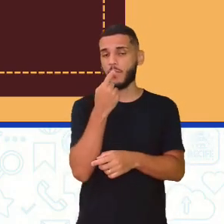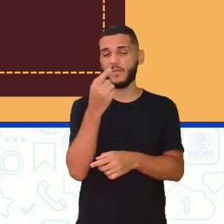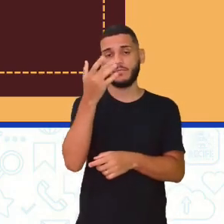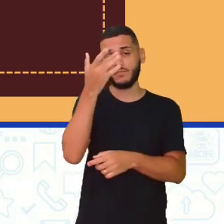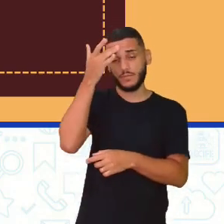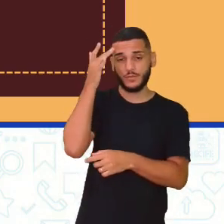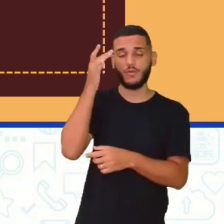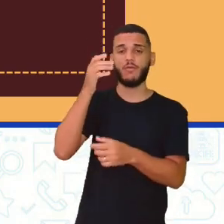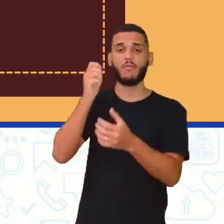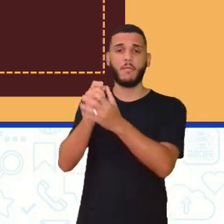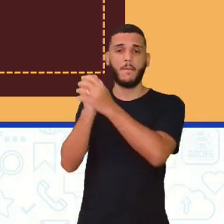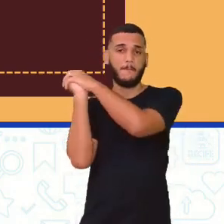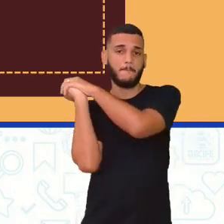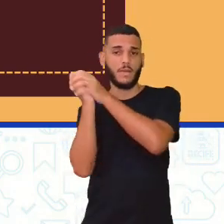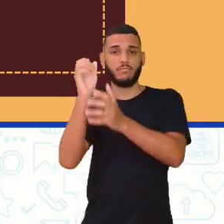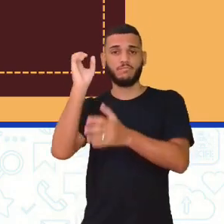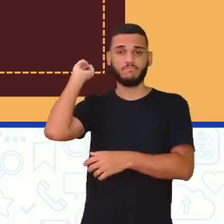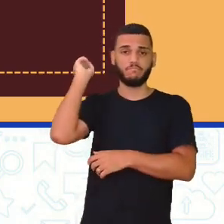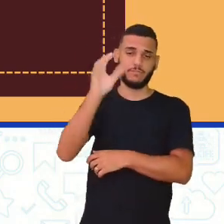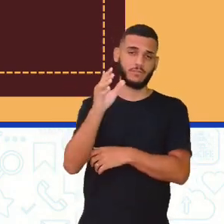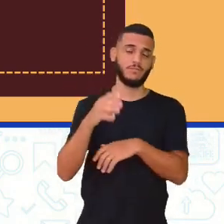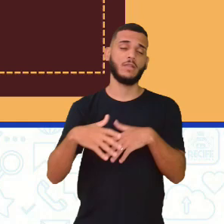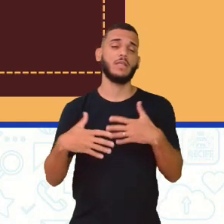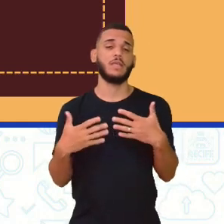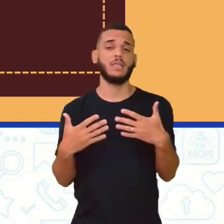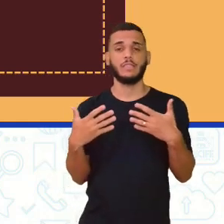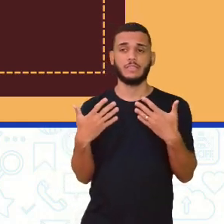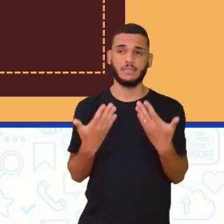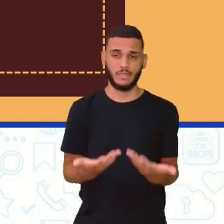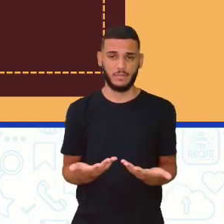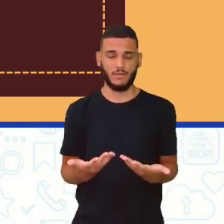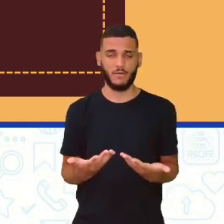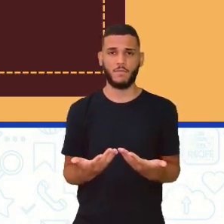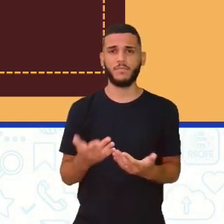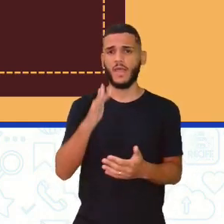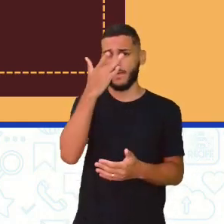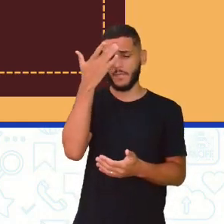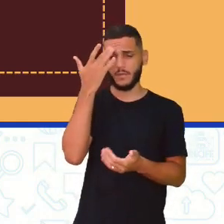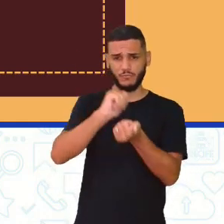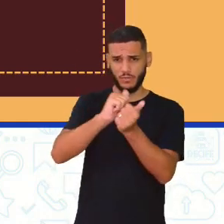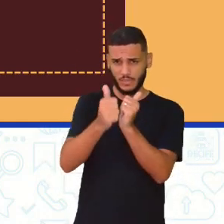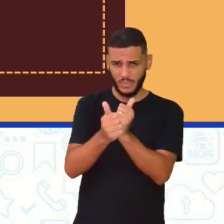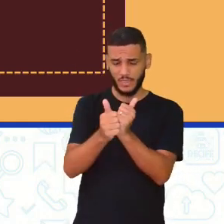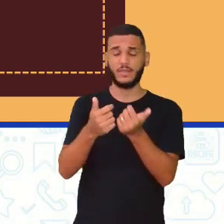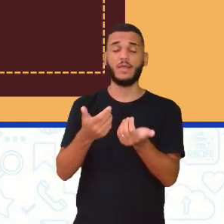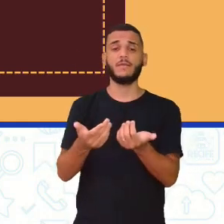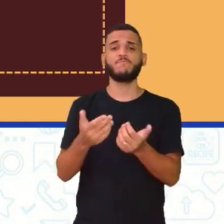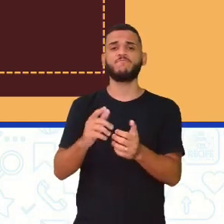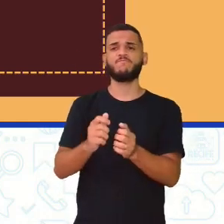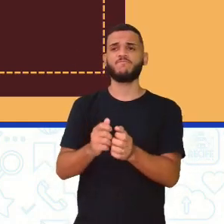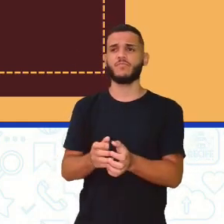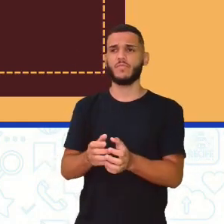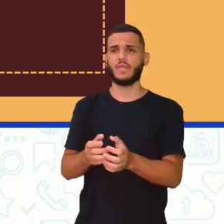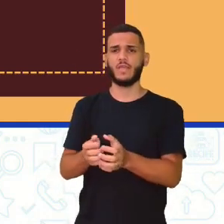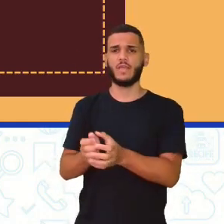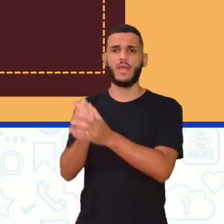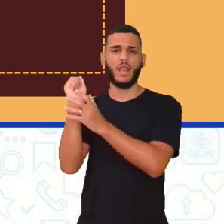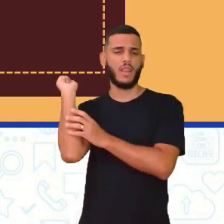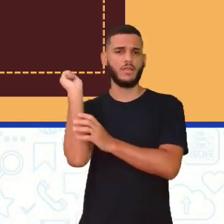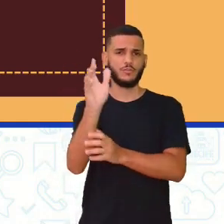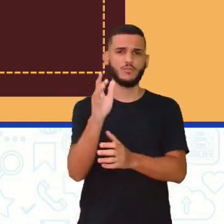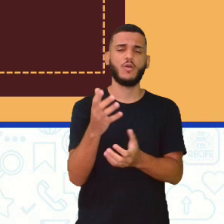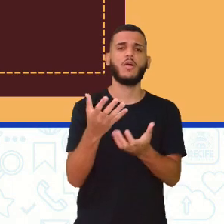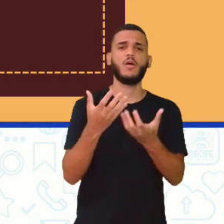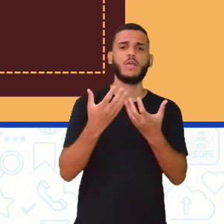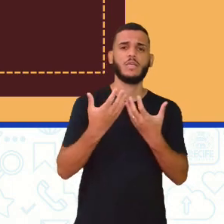bola. Então, o atleta que lançou e já recebeu, já